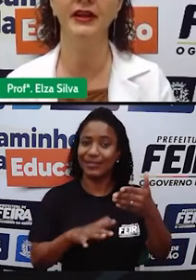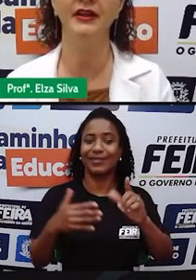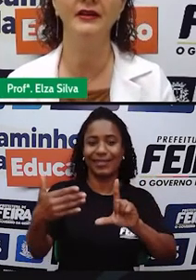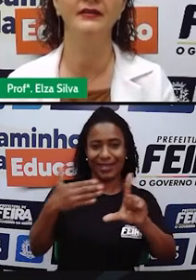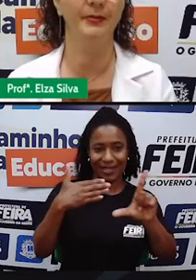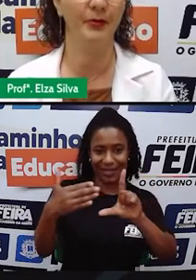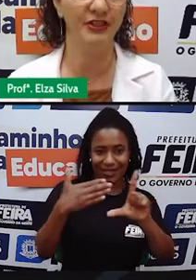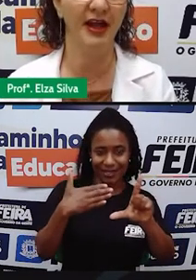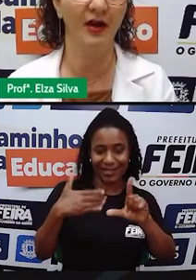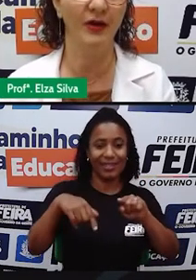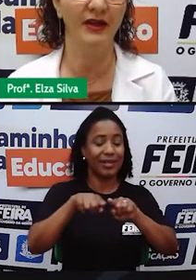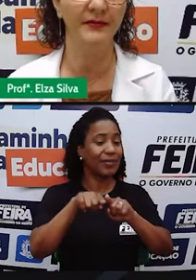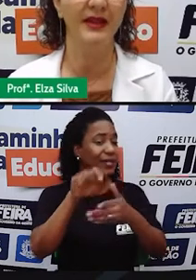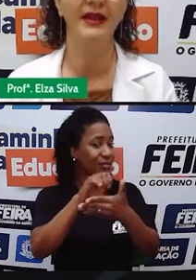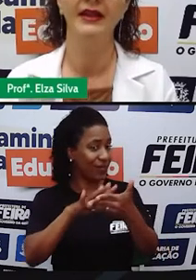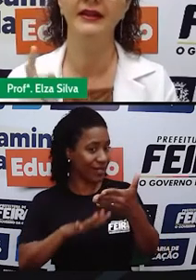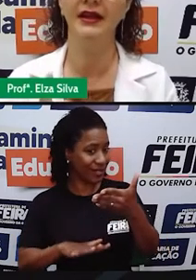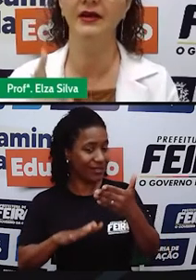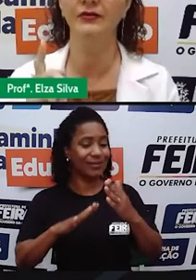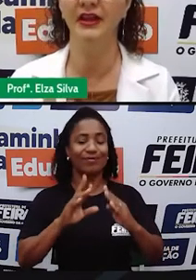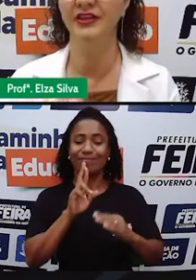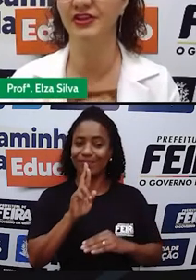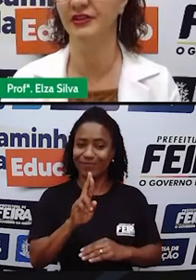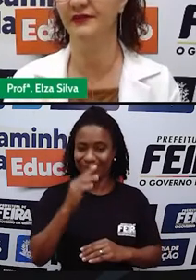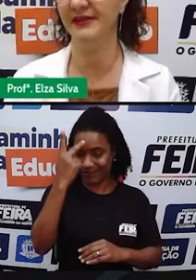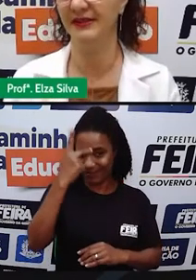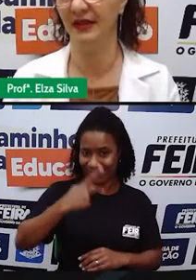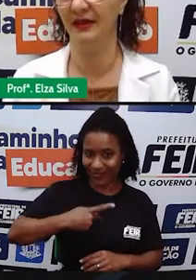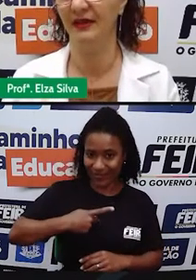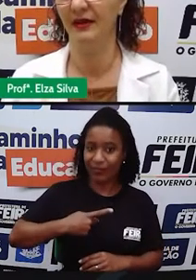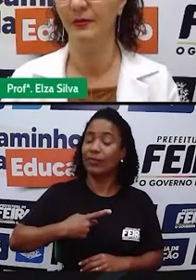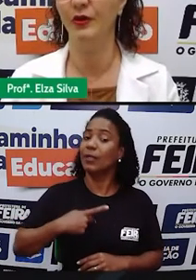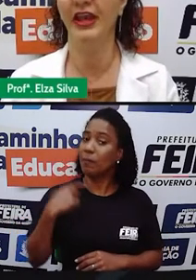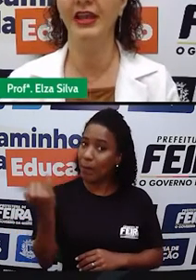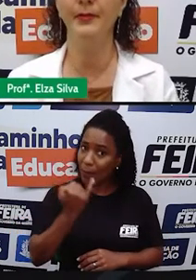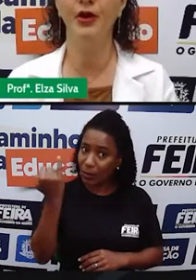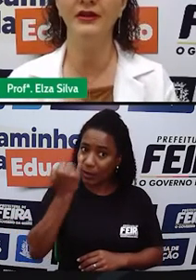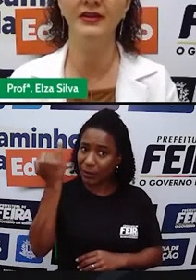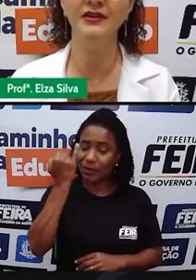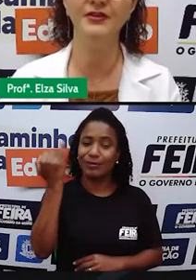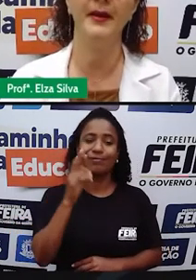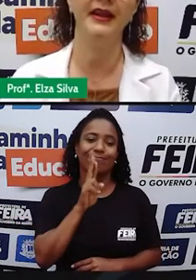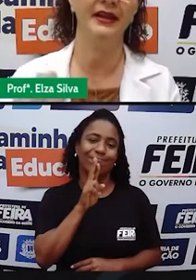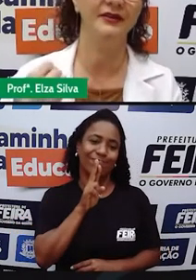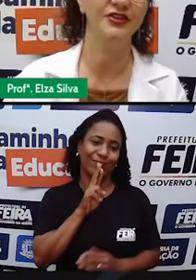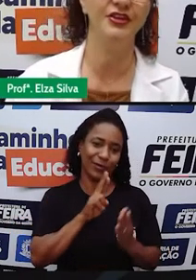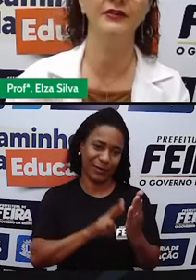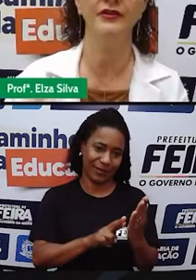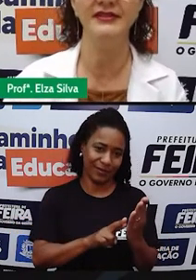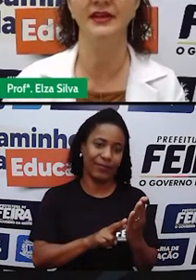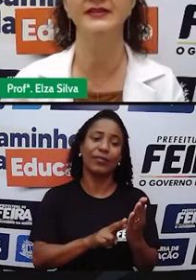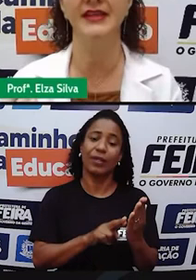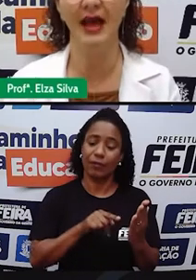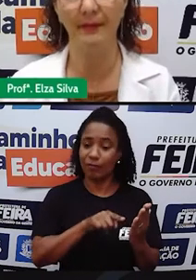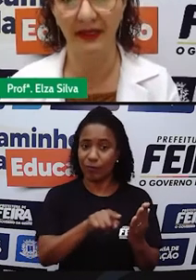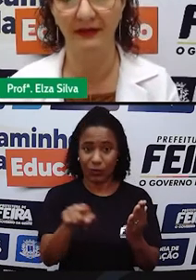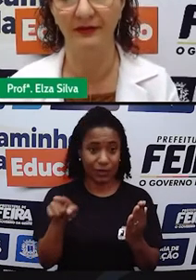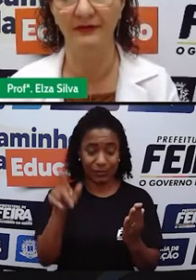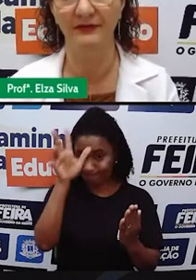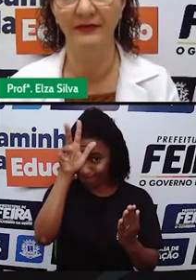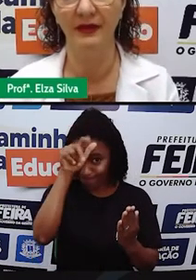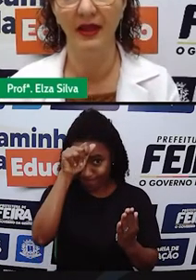responderem depois da aula, não deixem de fazer, porque é importante para garantir que vocês